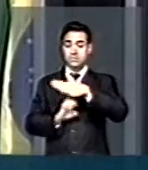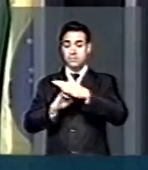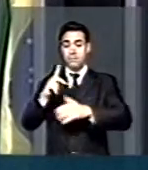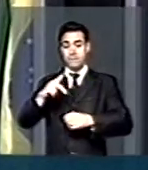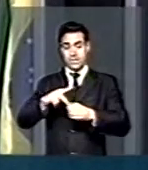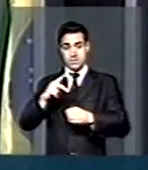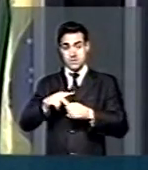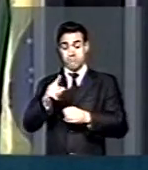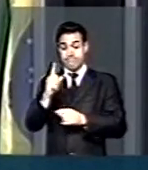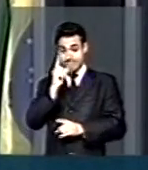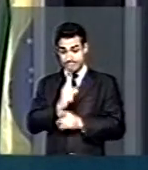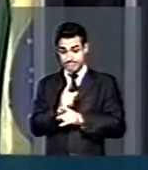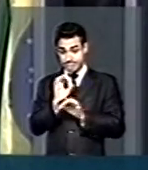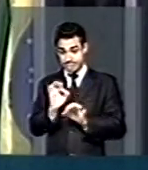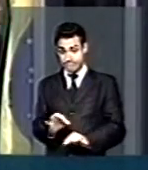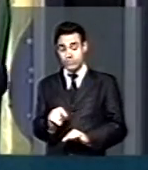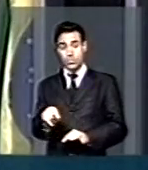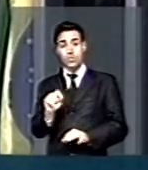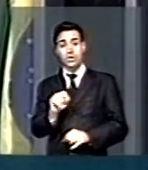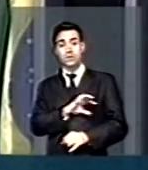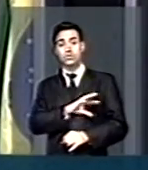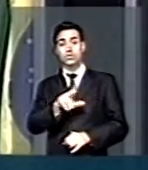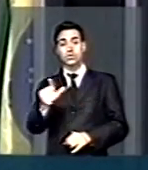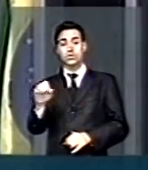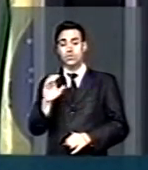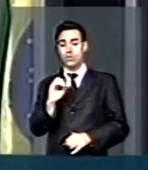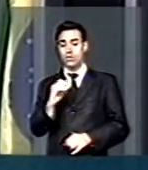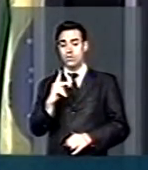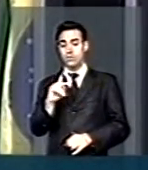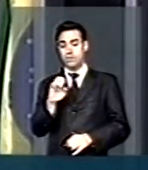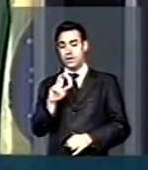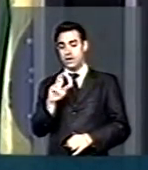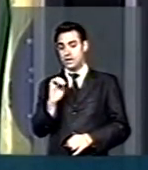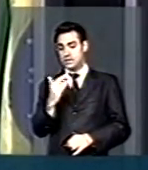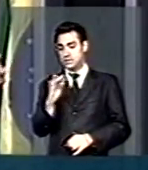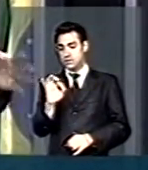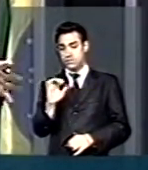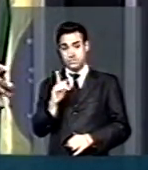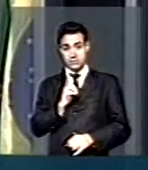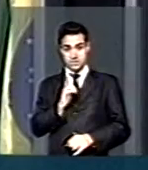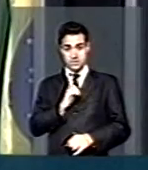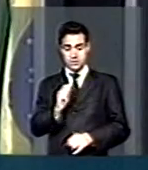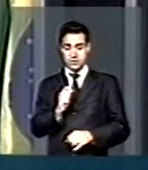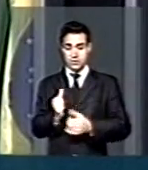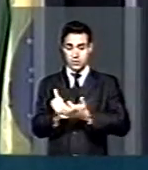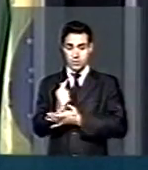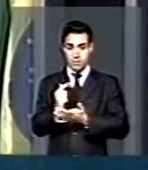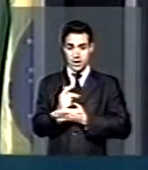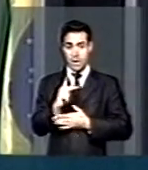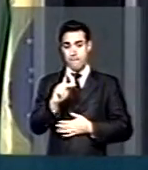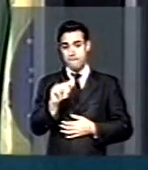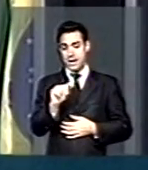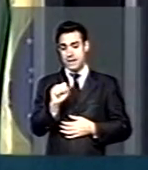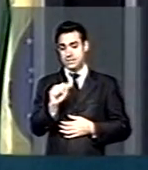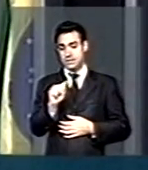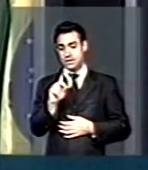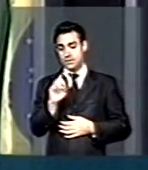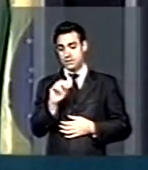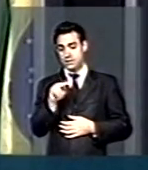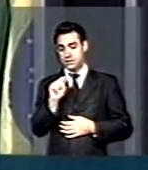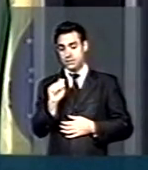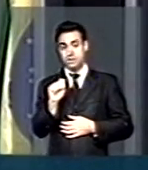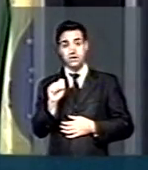uma constatação de que toda aquela operação que envolveu a compra de Passadena foi